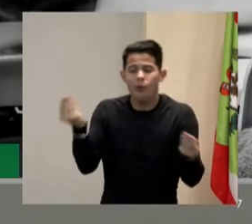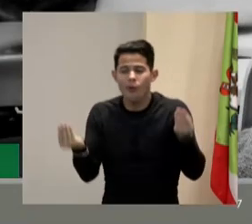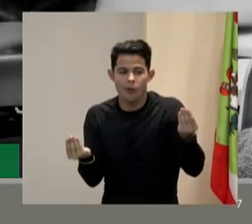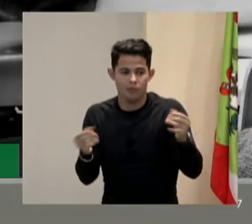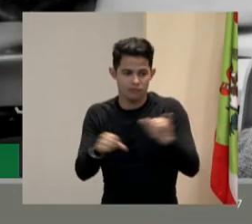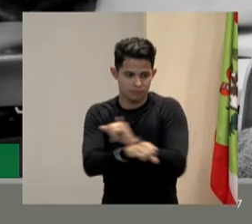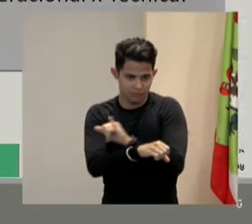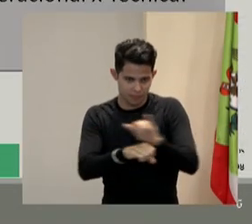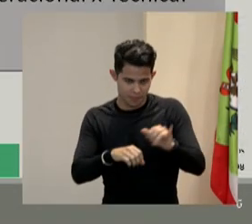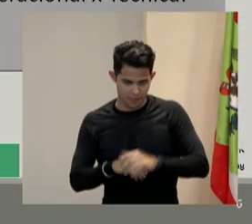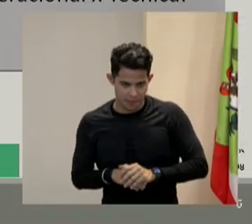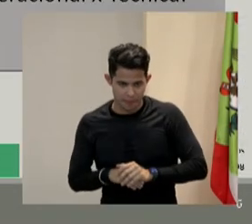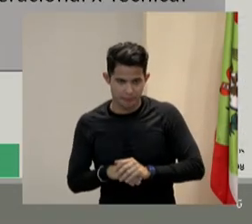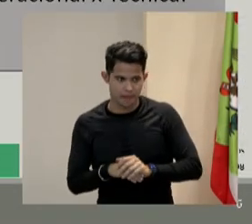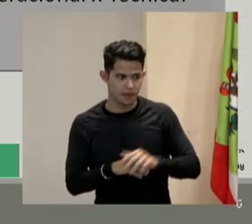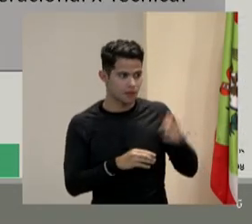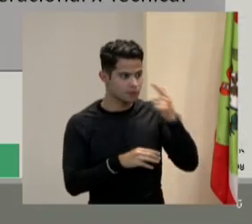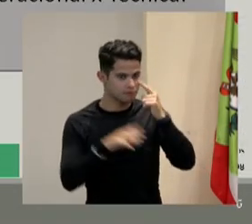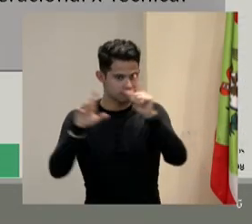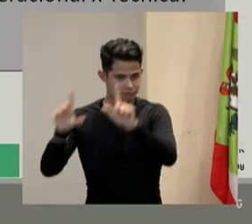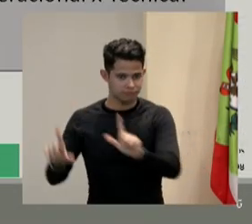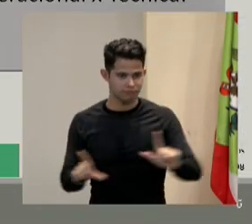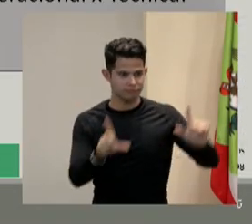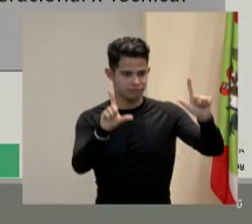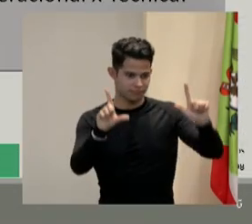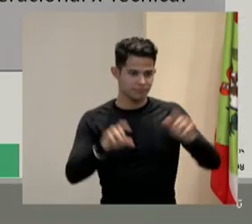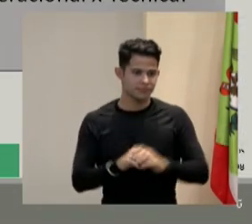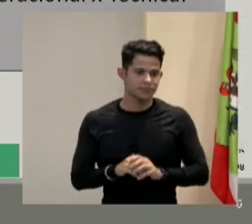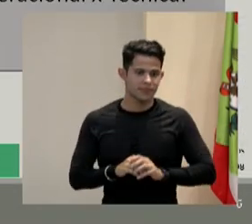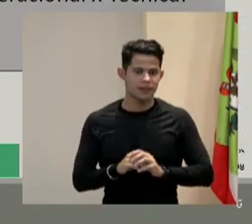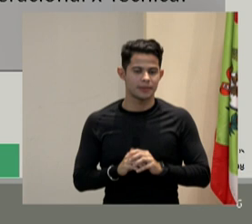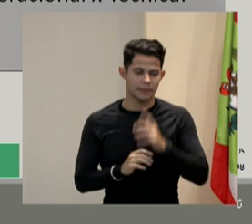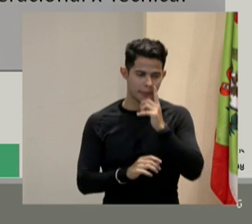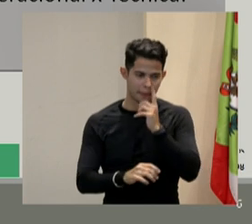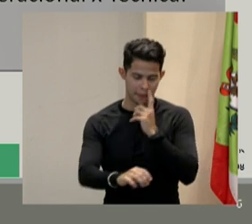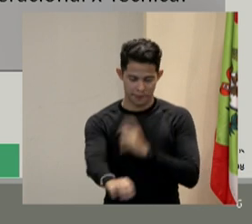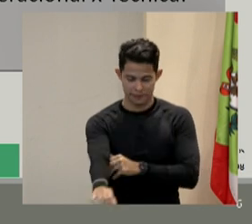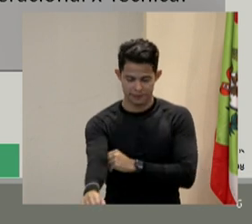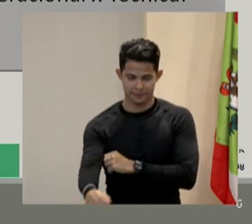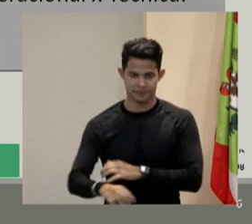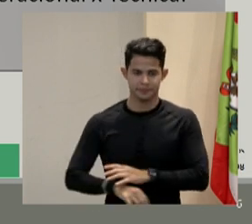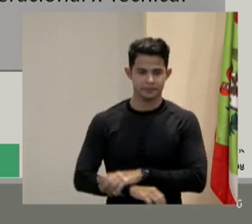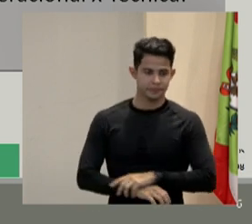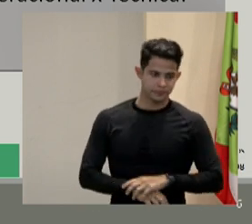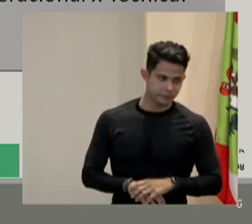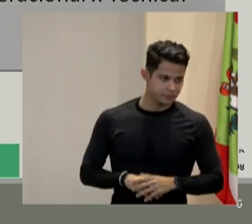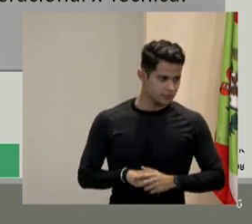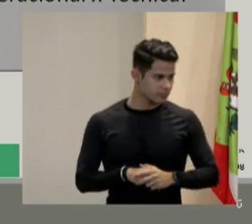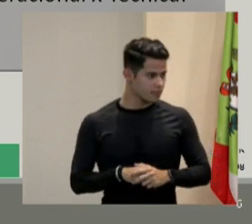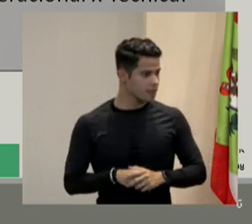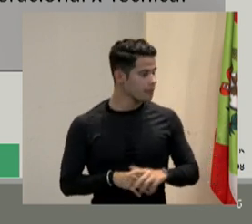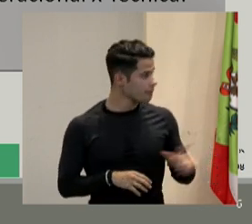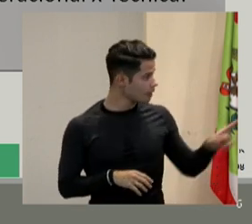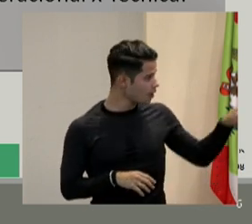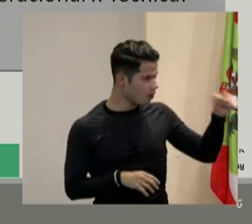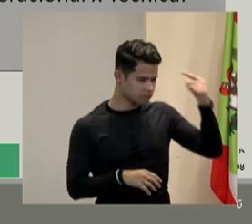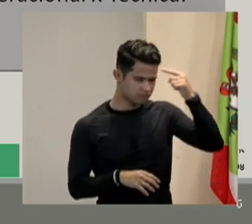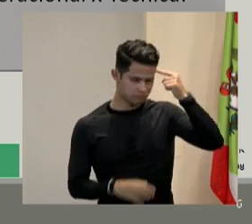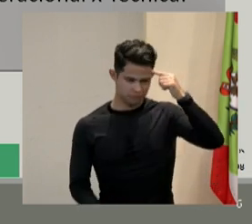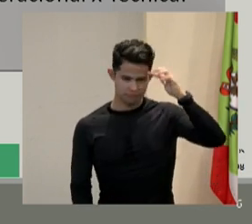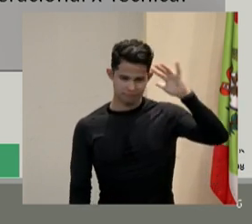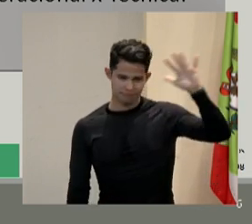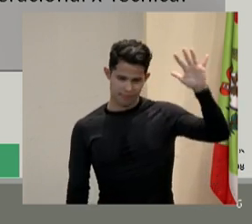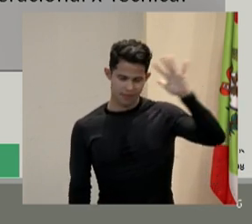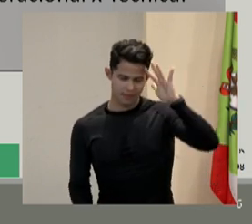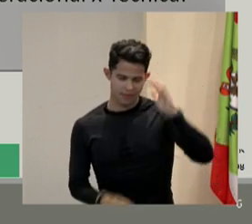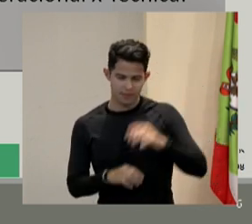Opa, passou aqui, vocês já estão com spoiler. Então, para a gente ficou muito, a gente ficou pensativo porque a gente falou, pô,